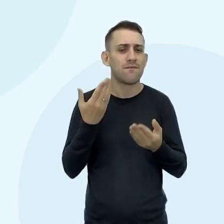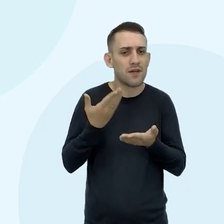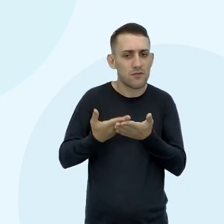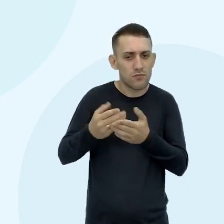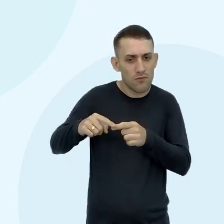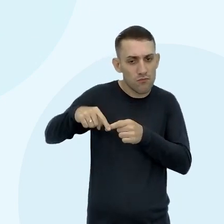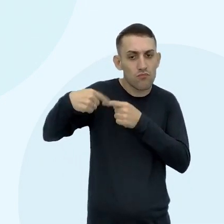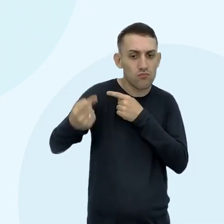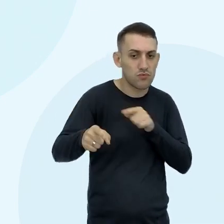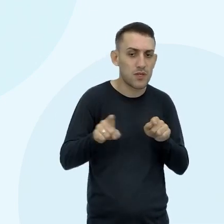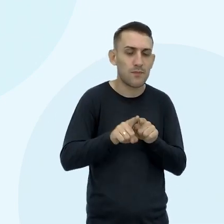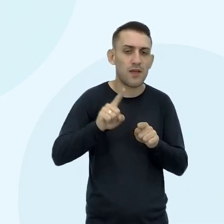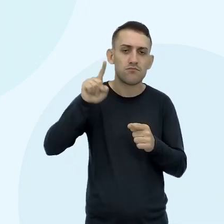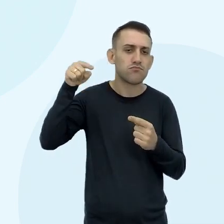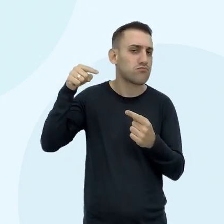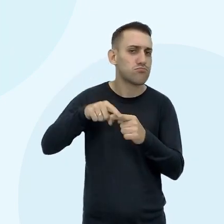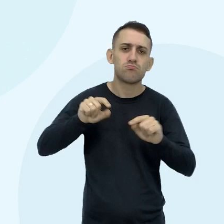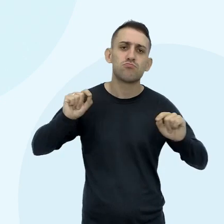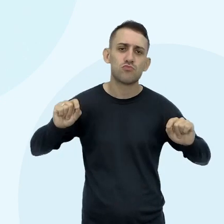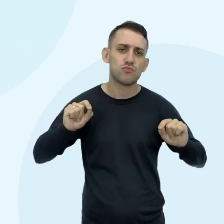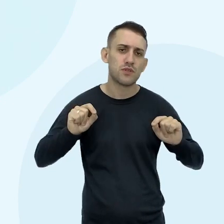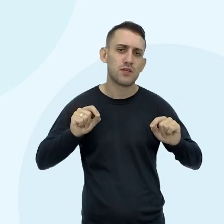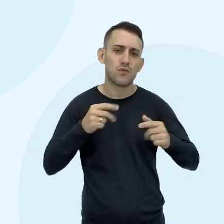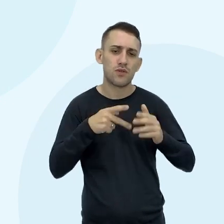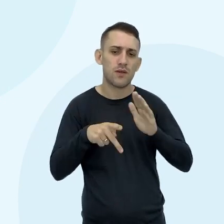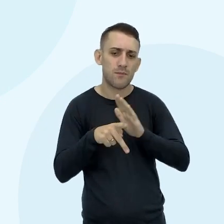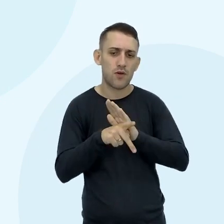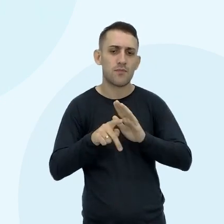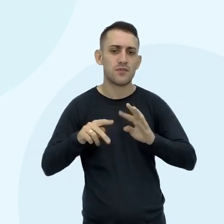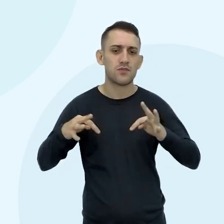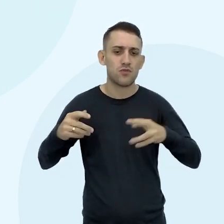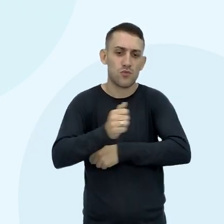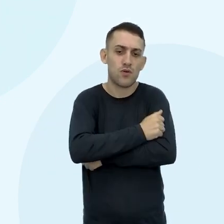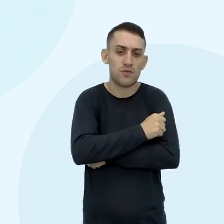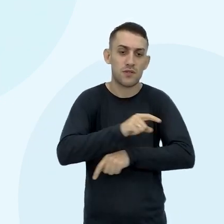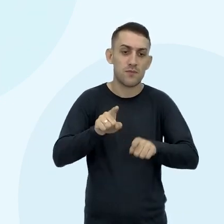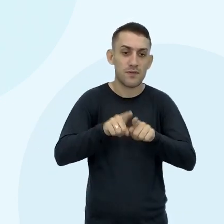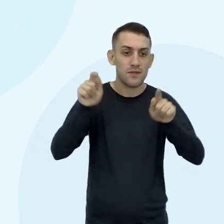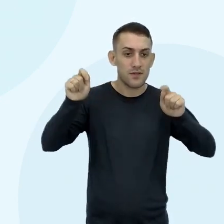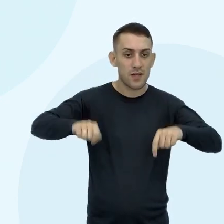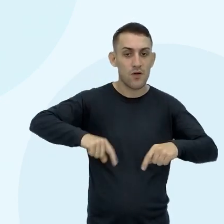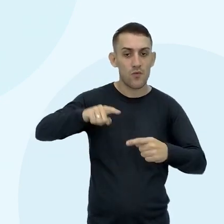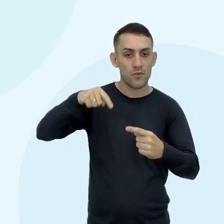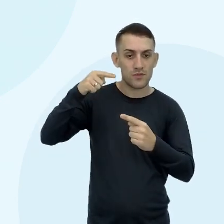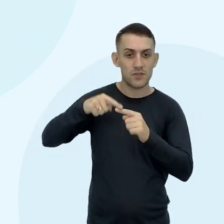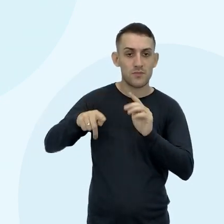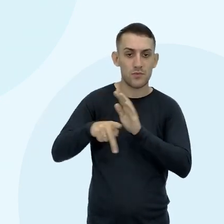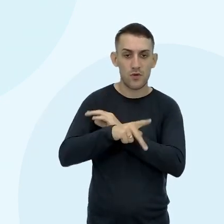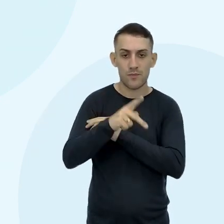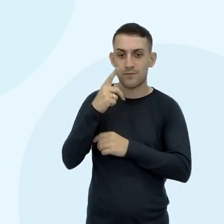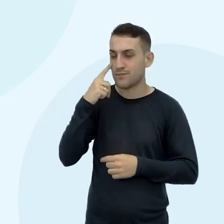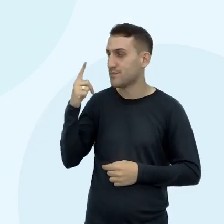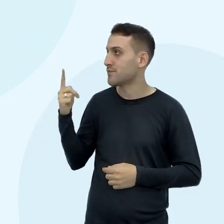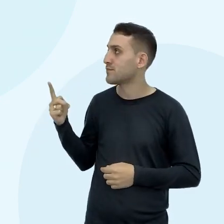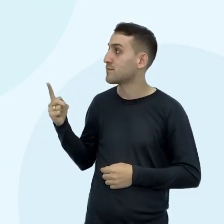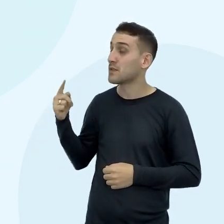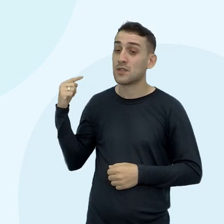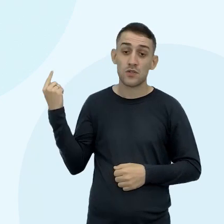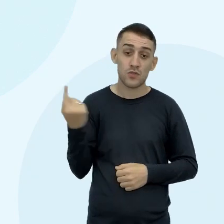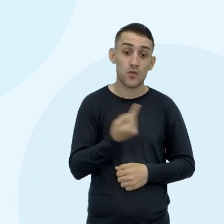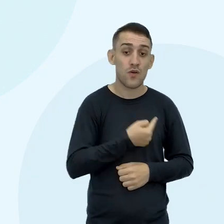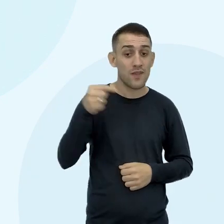componente Qual é a função, qual é o objetivo Do ponto de vida e habilidade Dos nossos estudantes Está aí para vocês os objetivos E aí vamos fazer